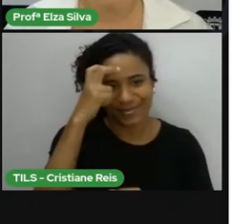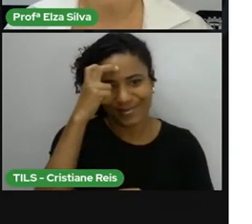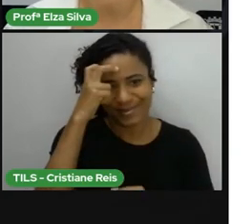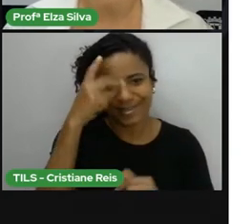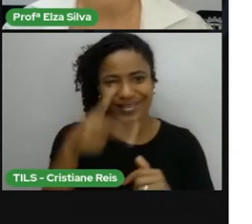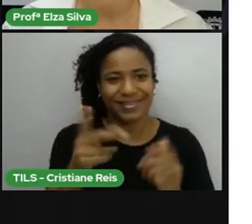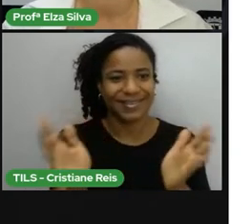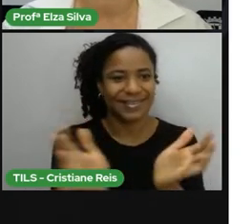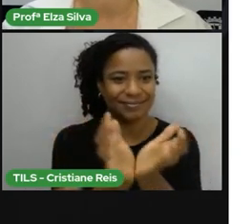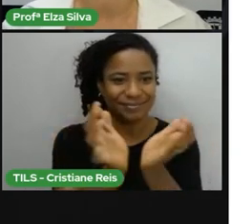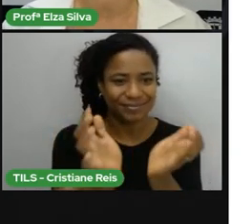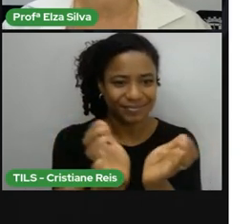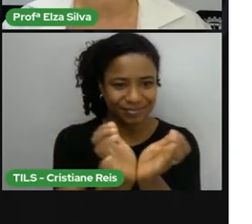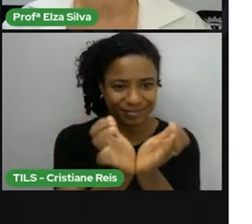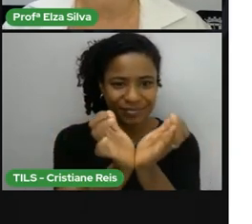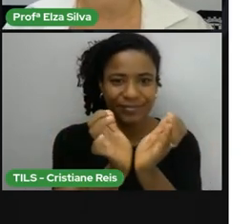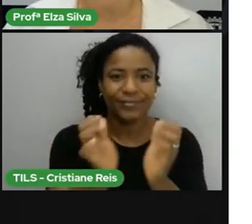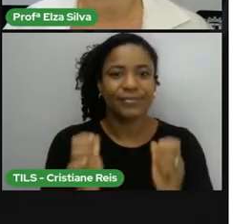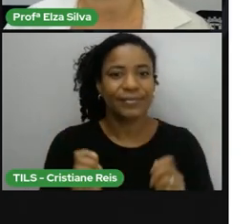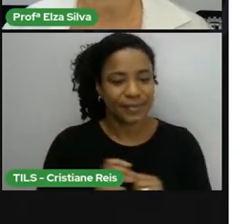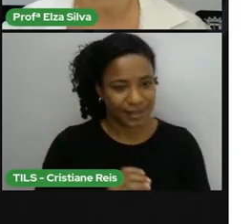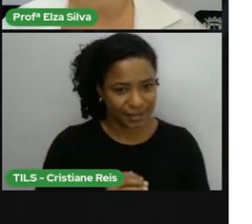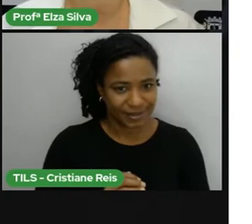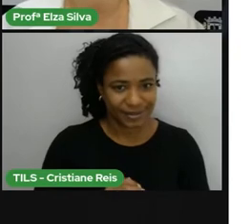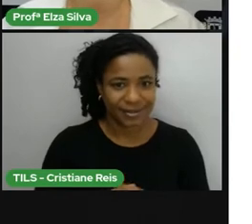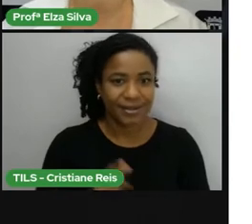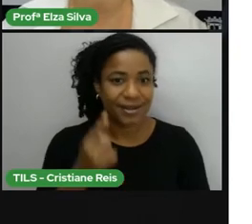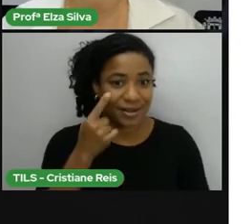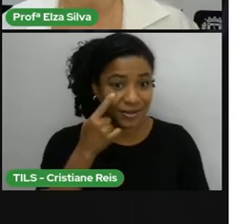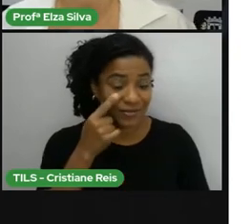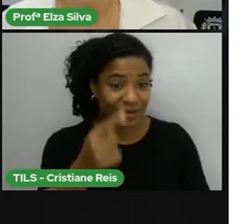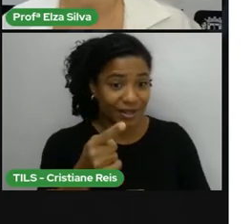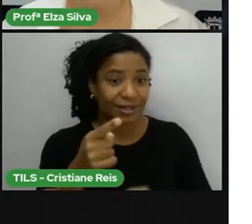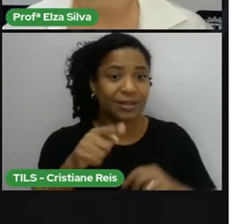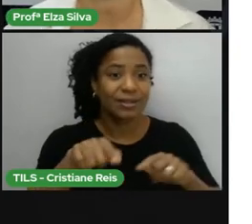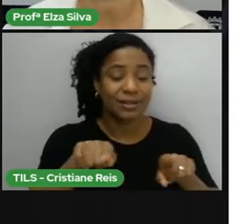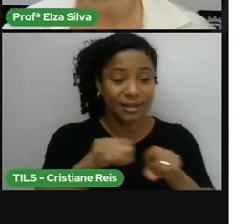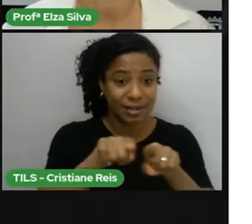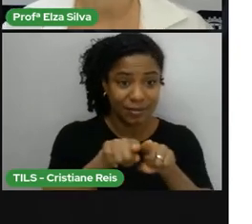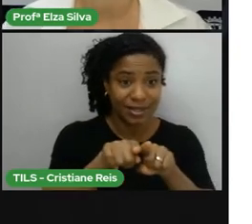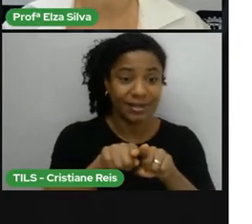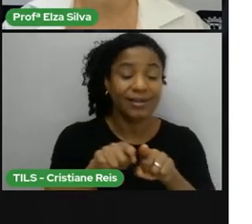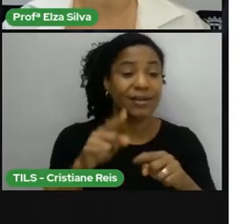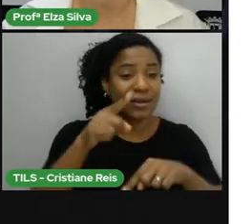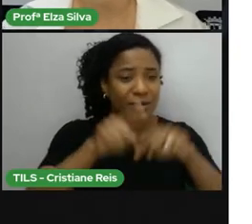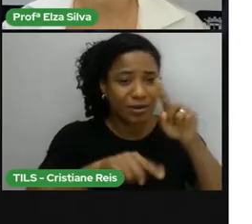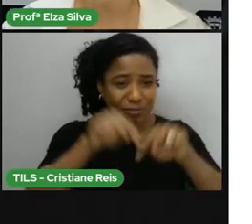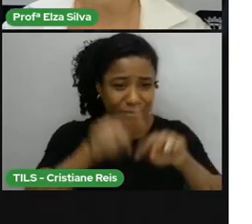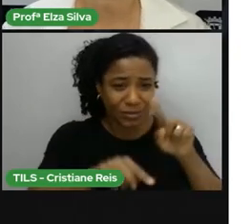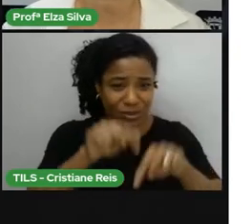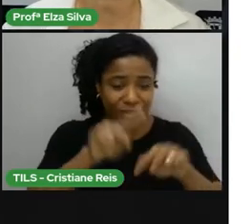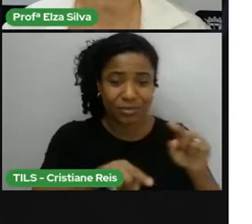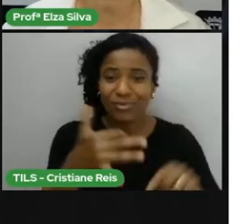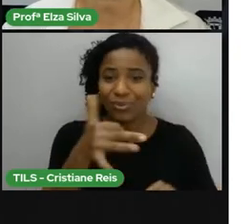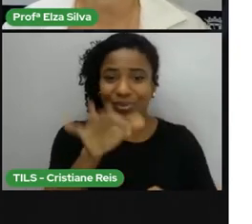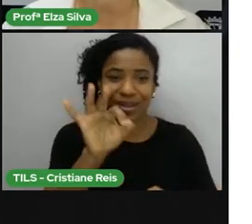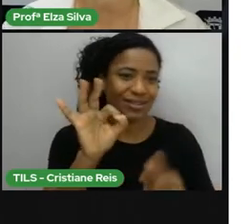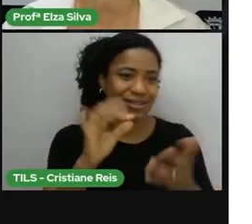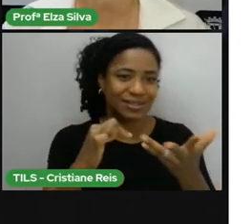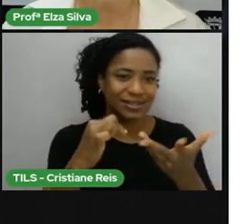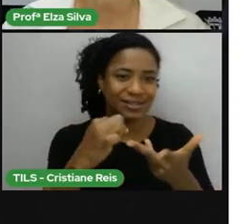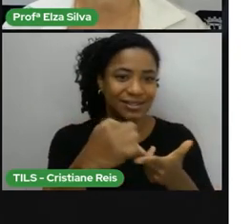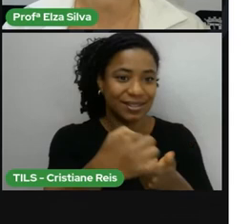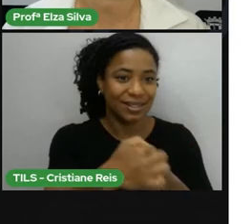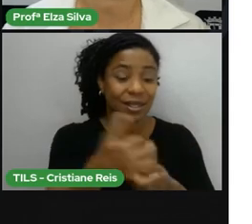povo Aqui vocês tem Ten objects Then tell Kenian's story Dez objetos Que contam A